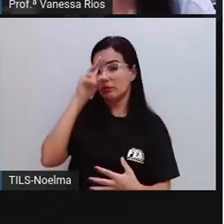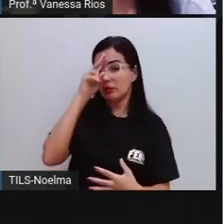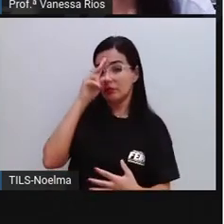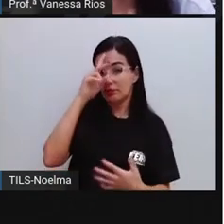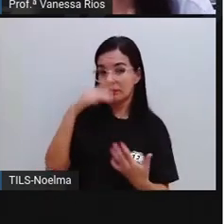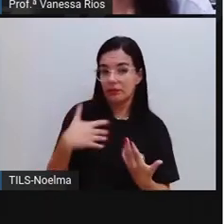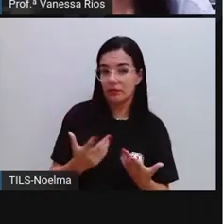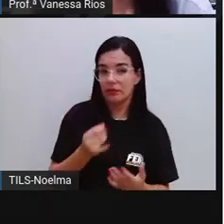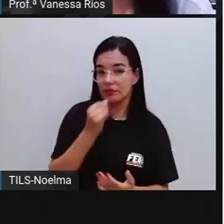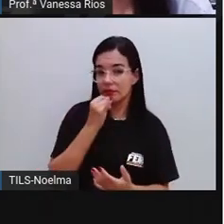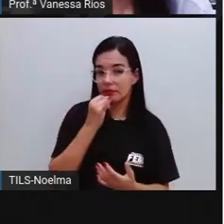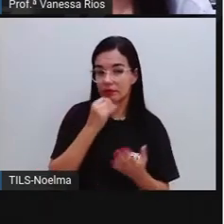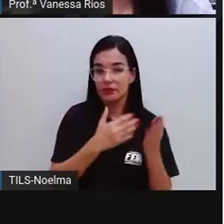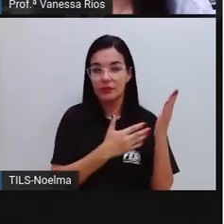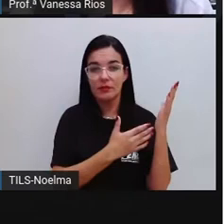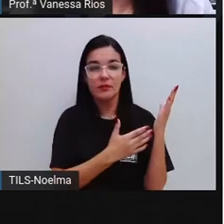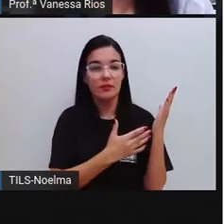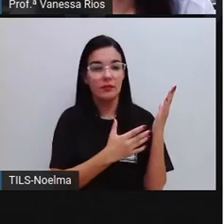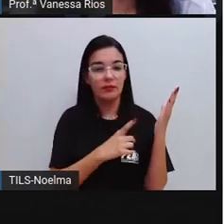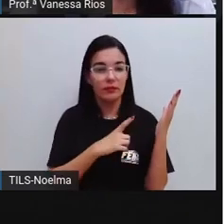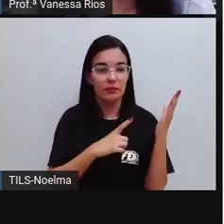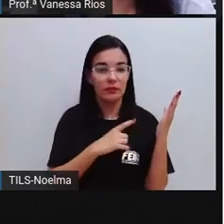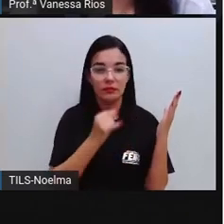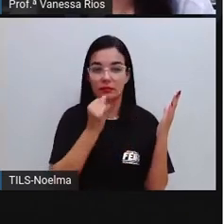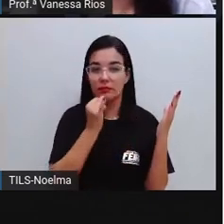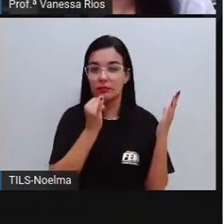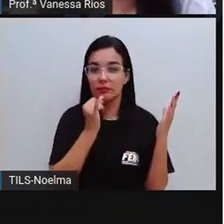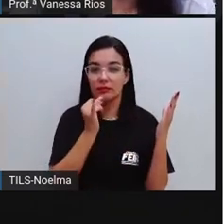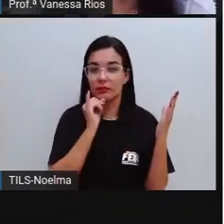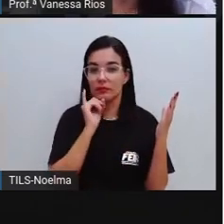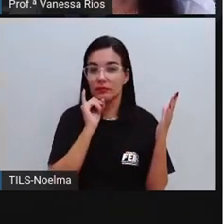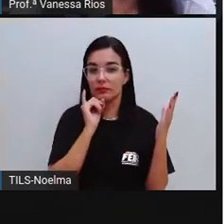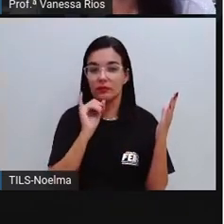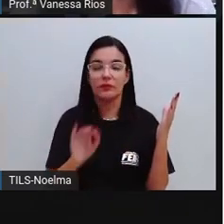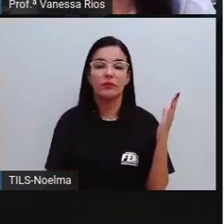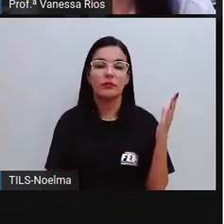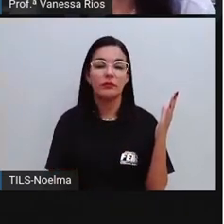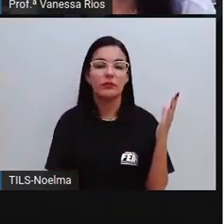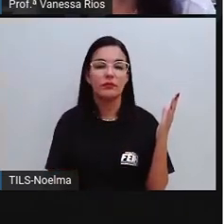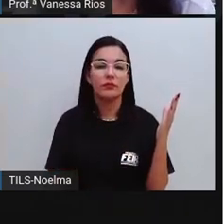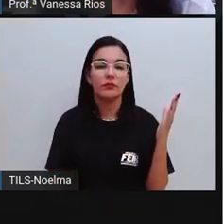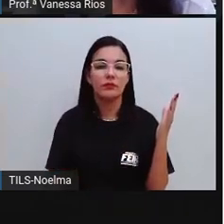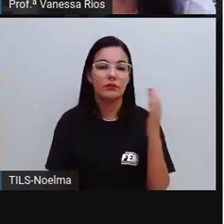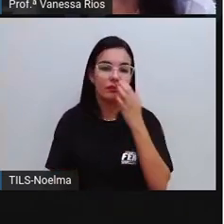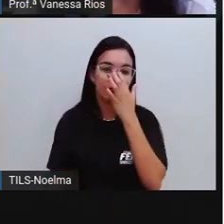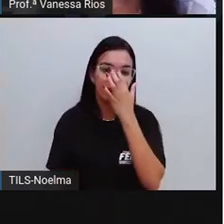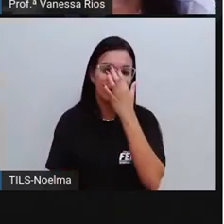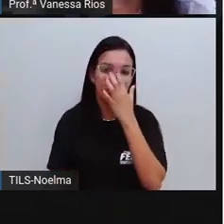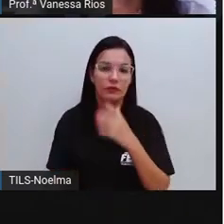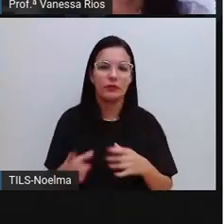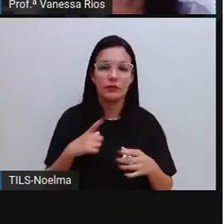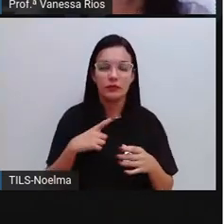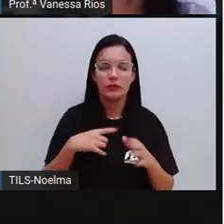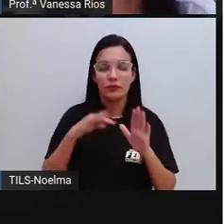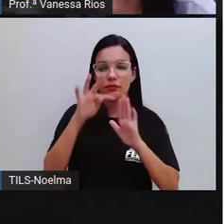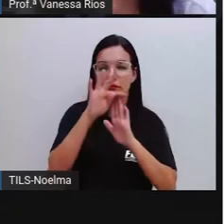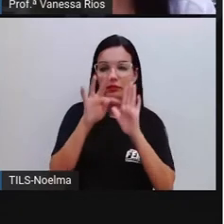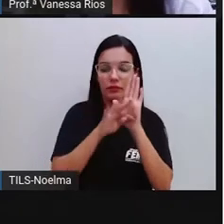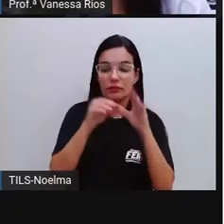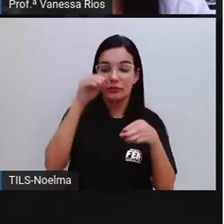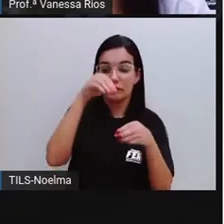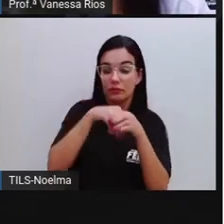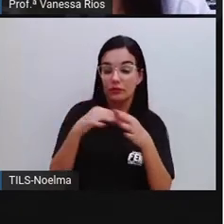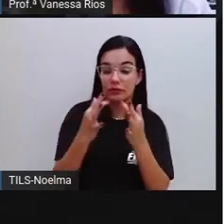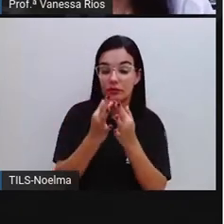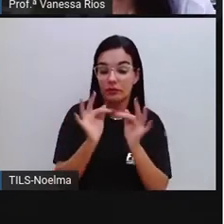E aí, a Pró trouxe aí algumas frases que estão lá escritas, né? Fazendo parte, compondo o texto, para a gente